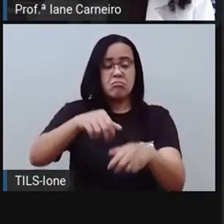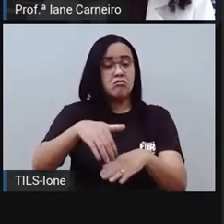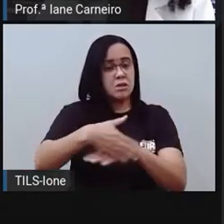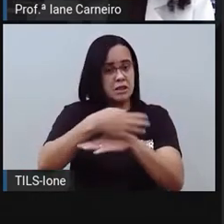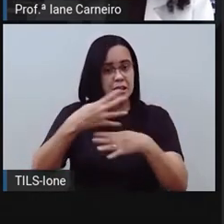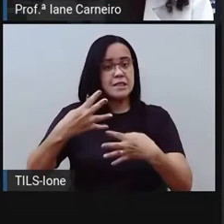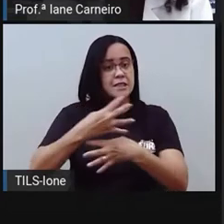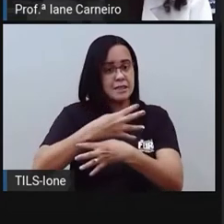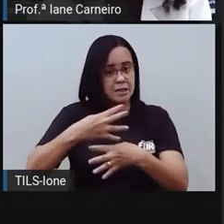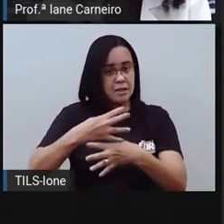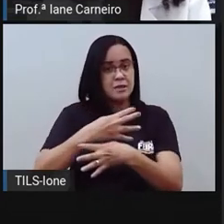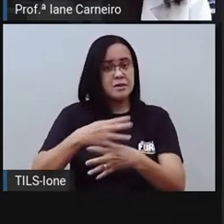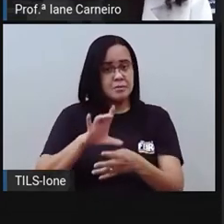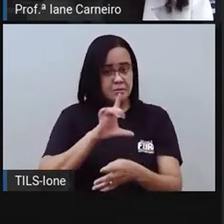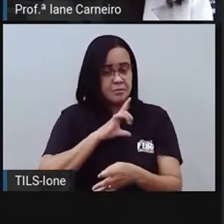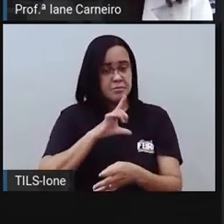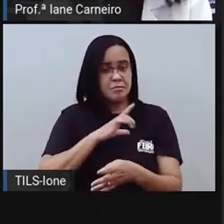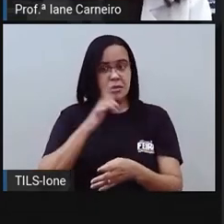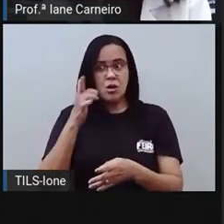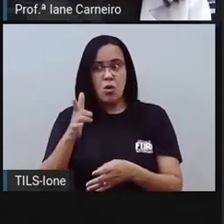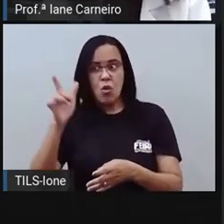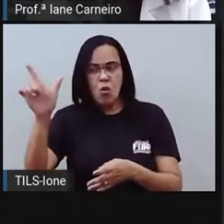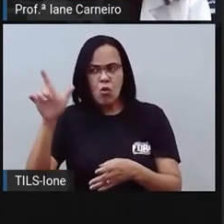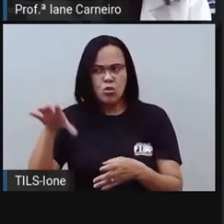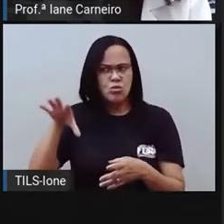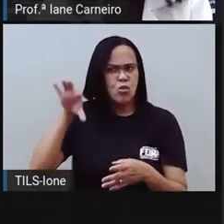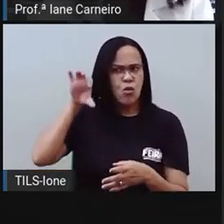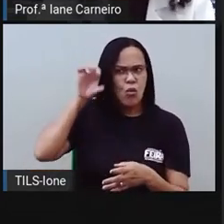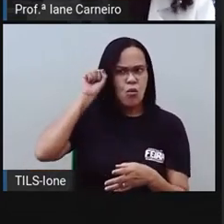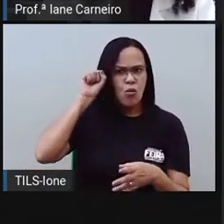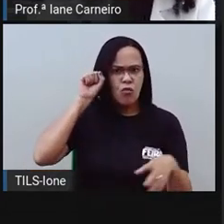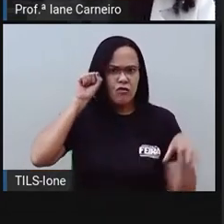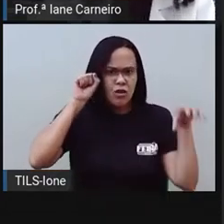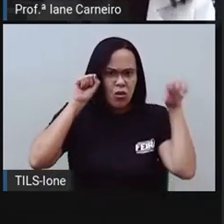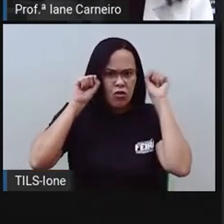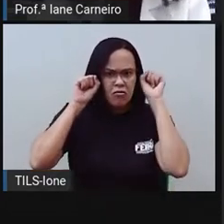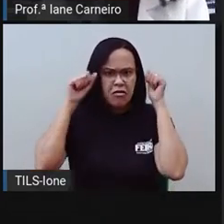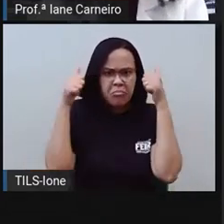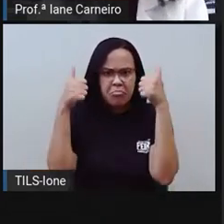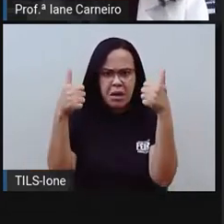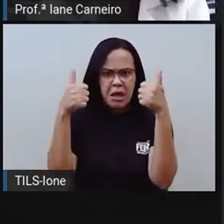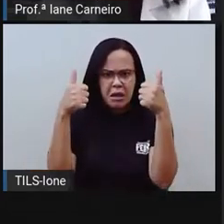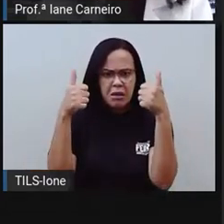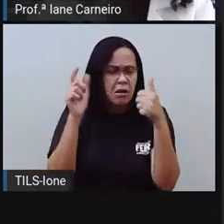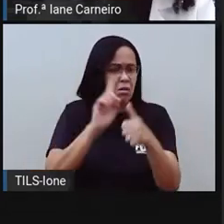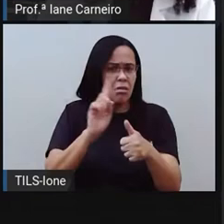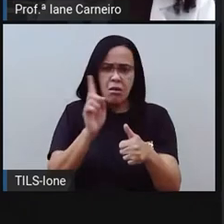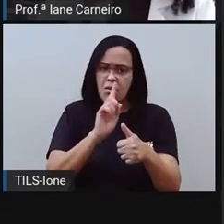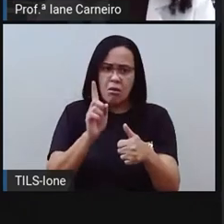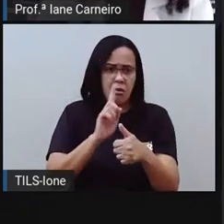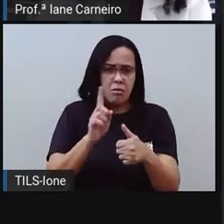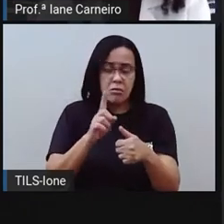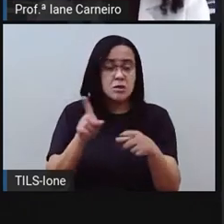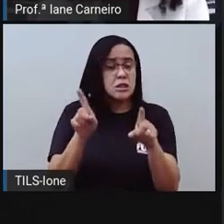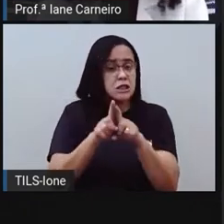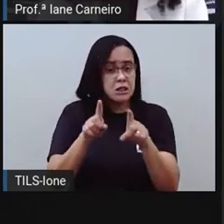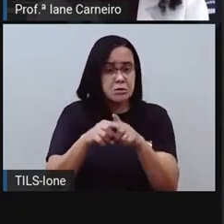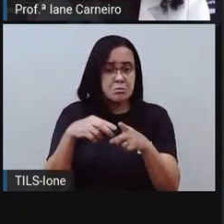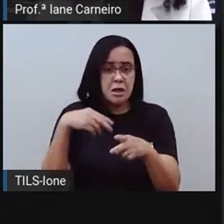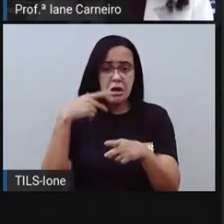Havia outros que não escutavam direito e alguns que eram mudos. Então, eles